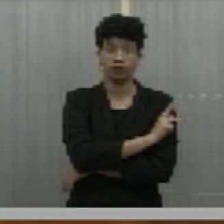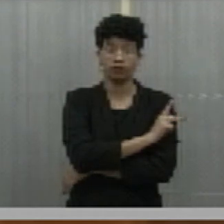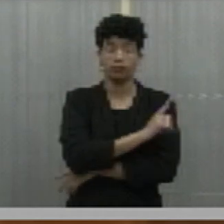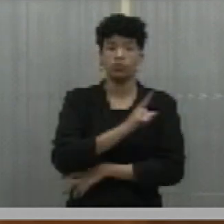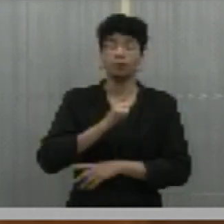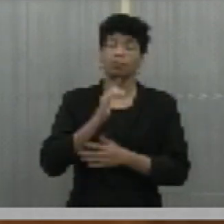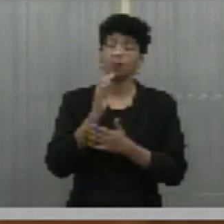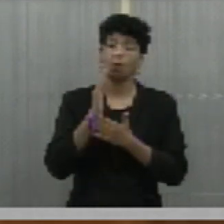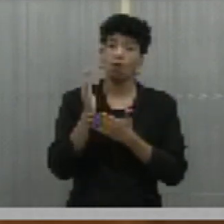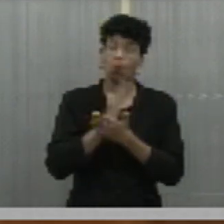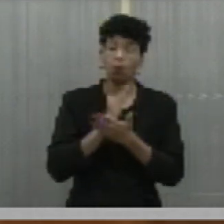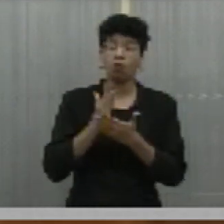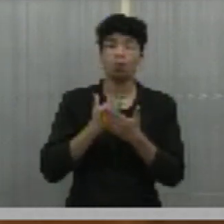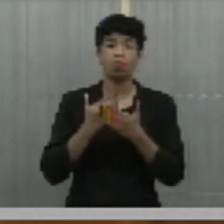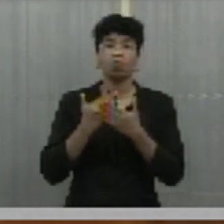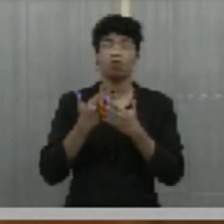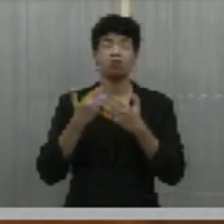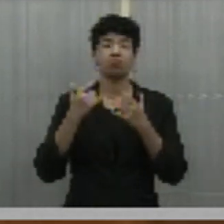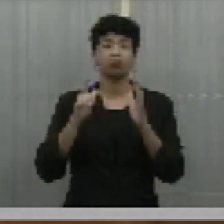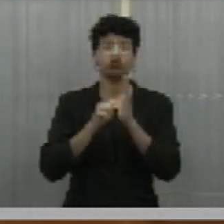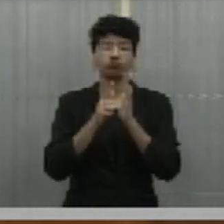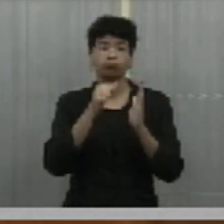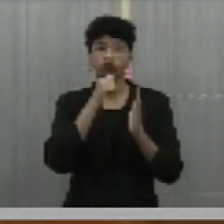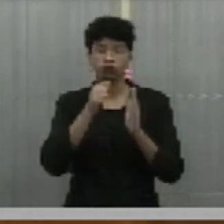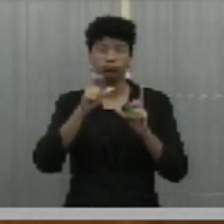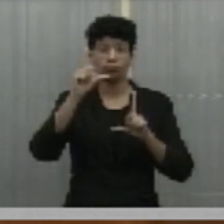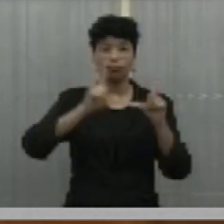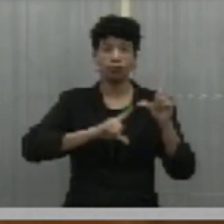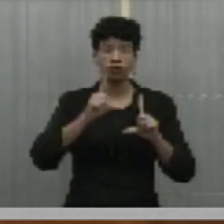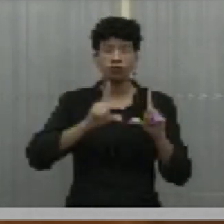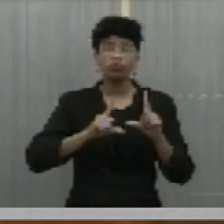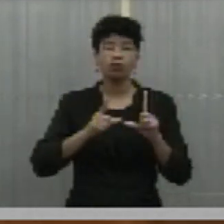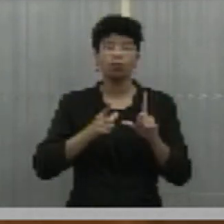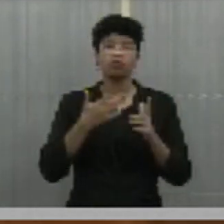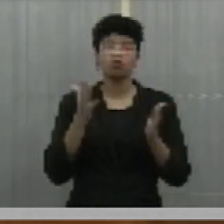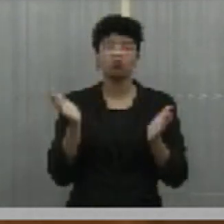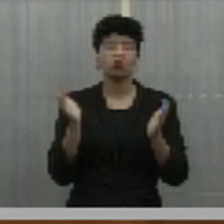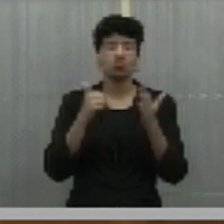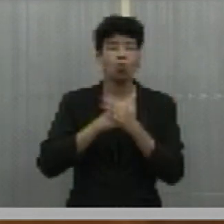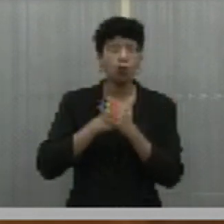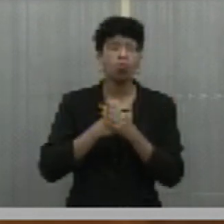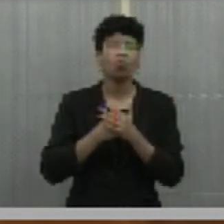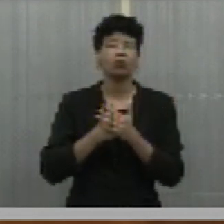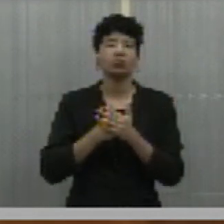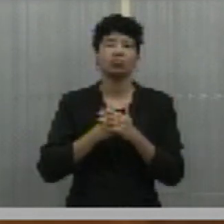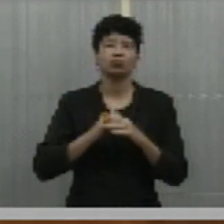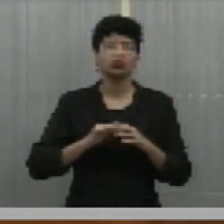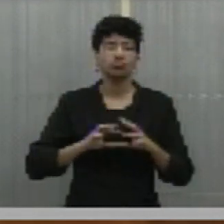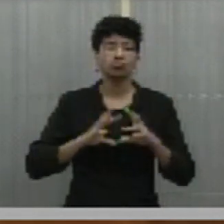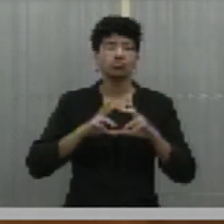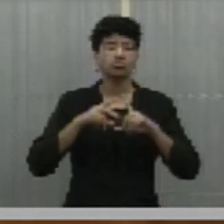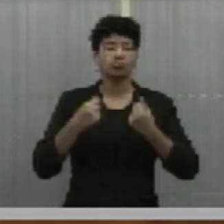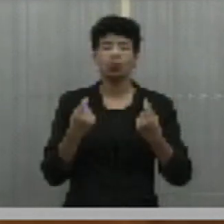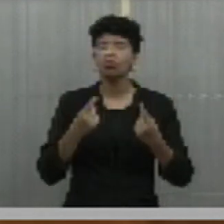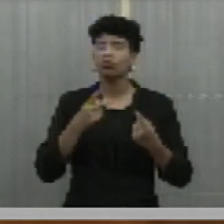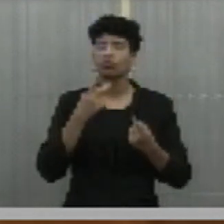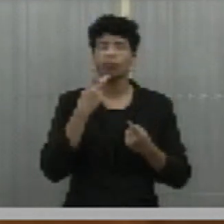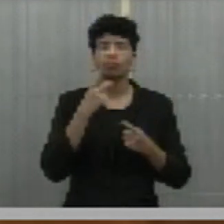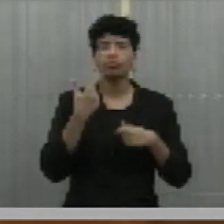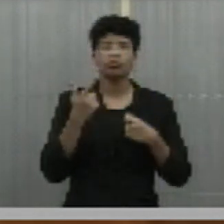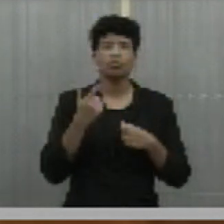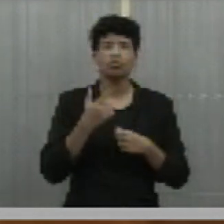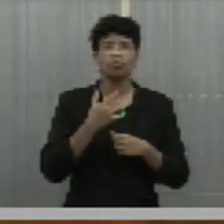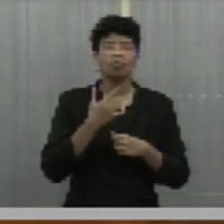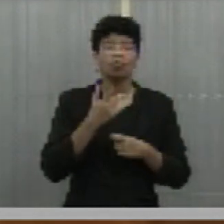da imprensa que tenta esconder esse mal feito da Equatorial, que tenta desqualificar a